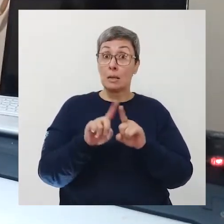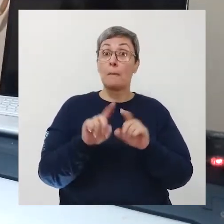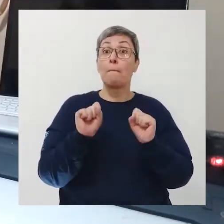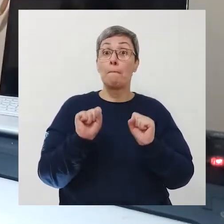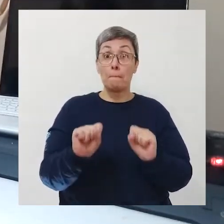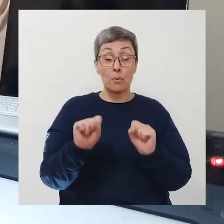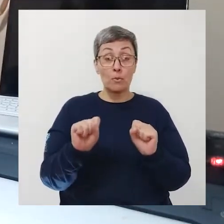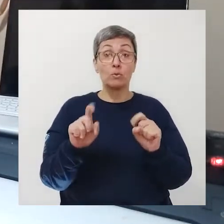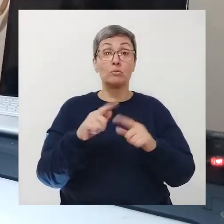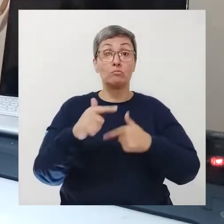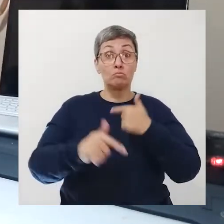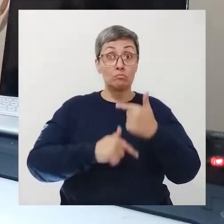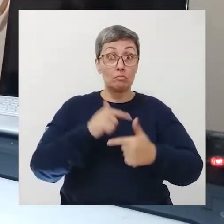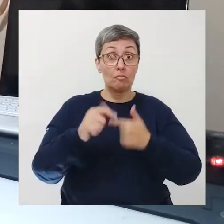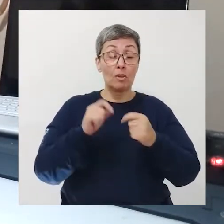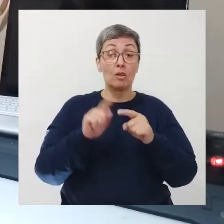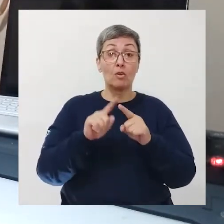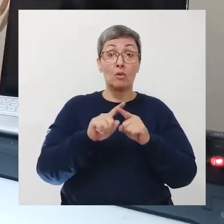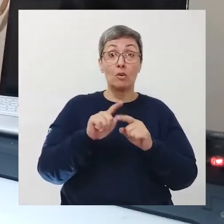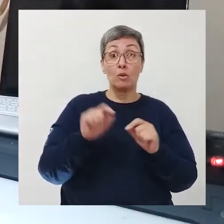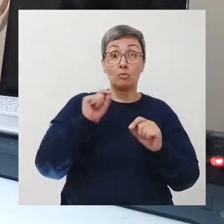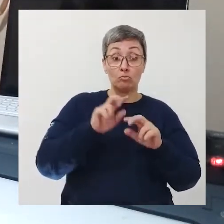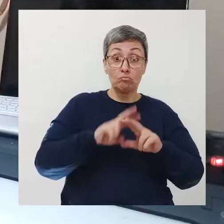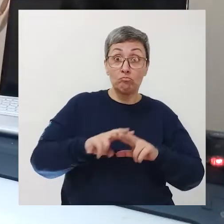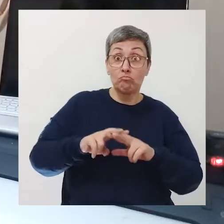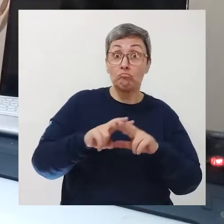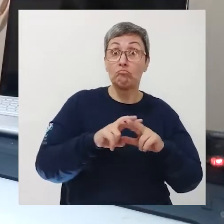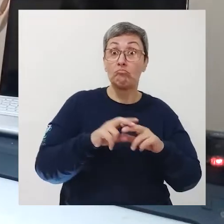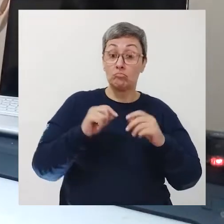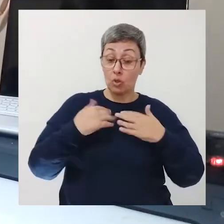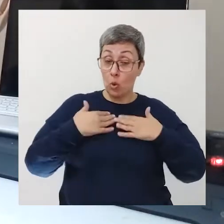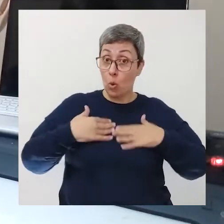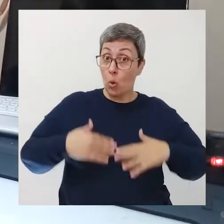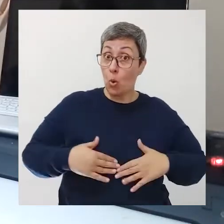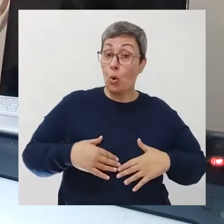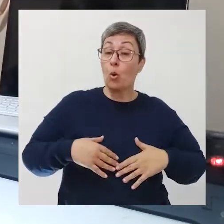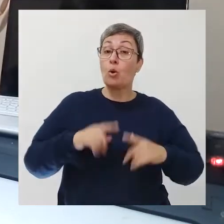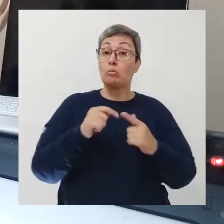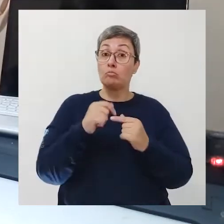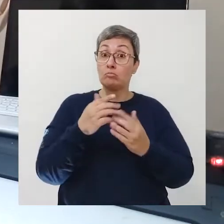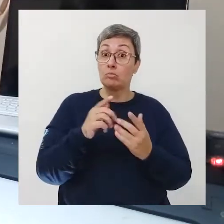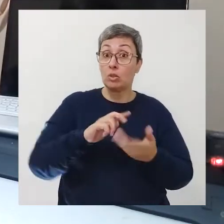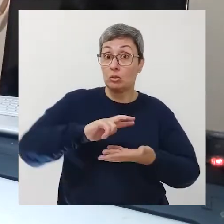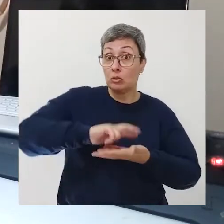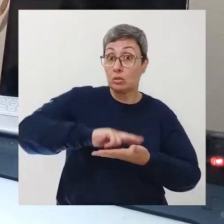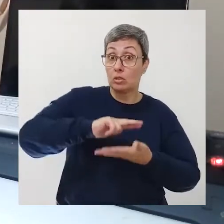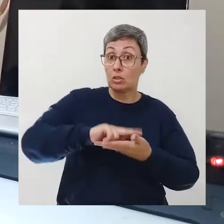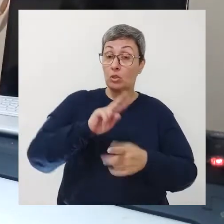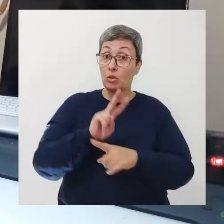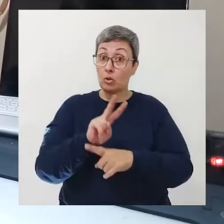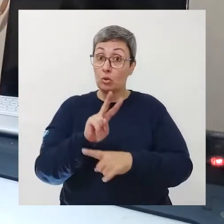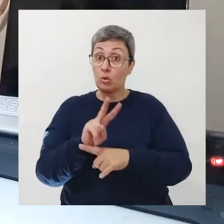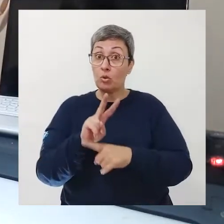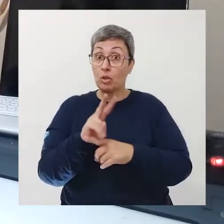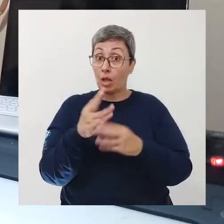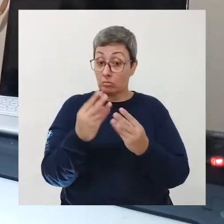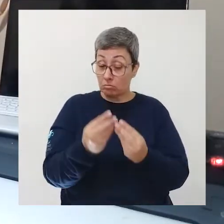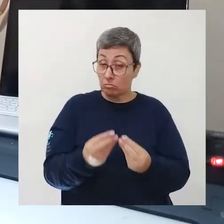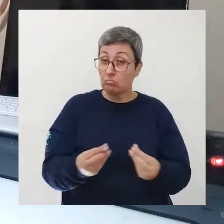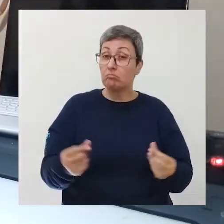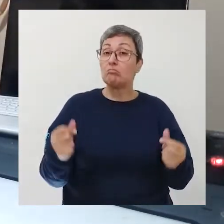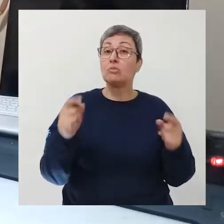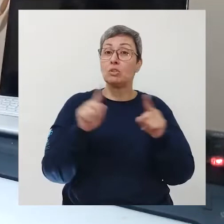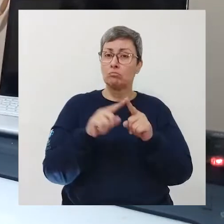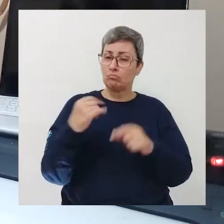pode atuar na reabilitação funcional dos pacientes e nos cuidados paliativos olha